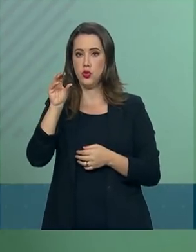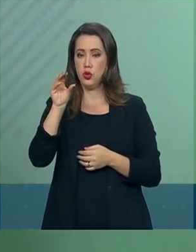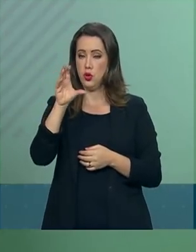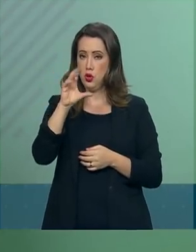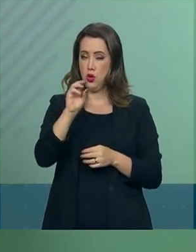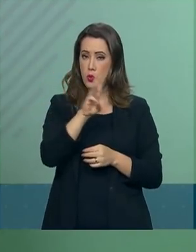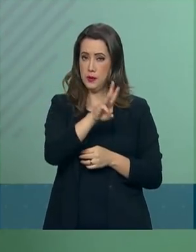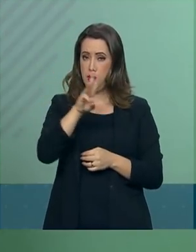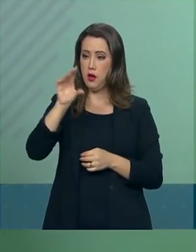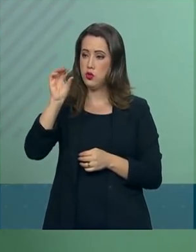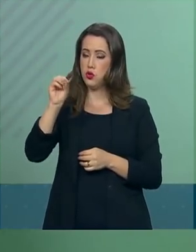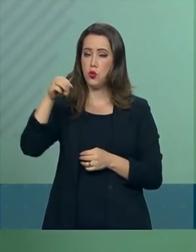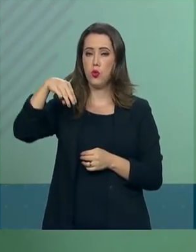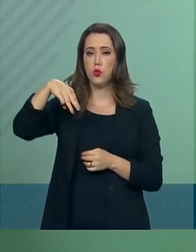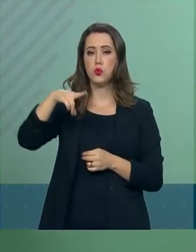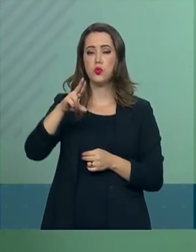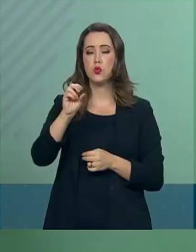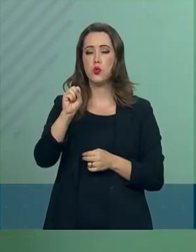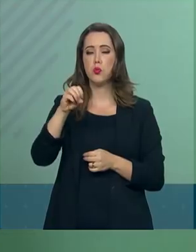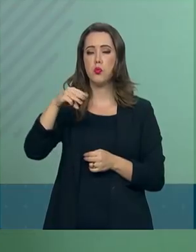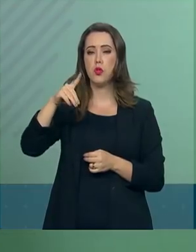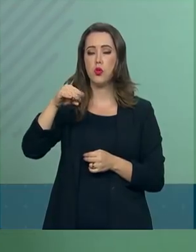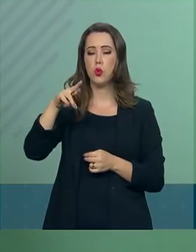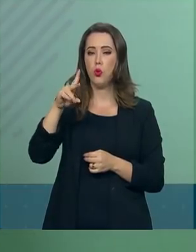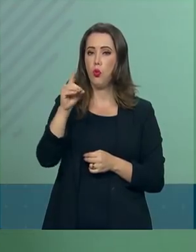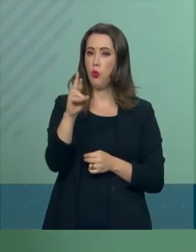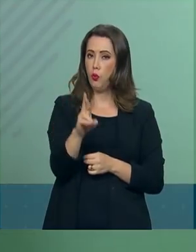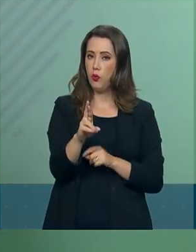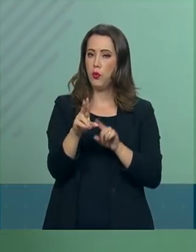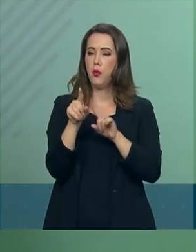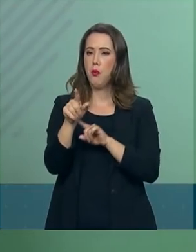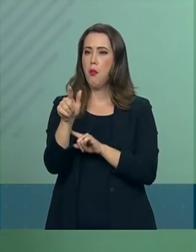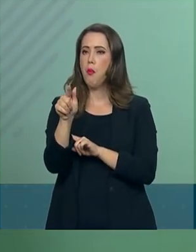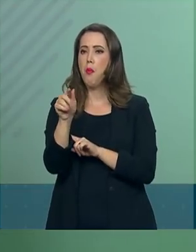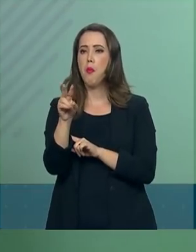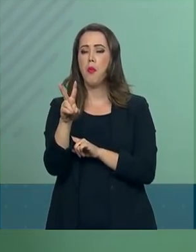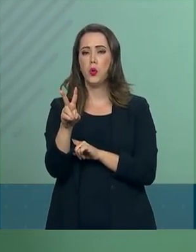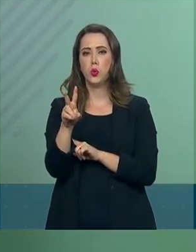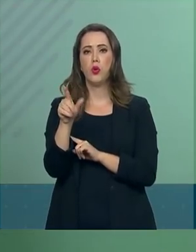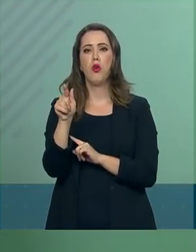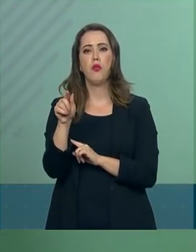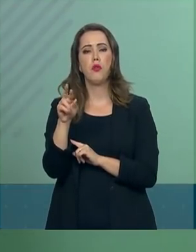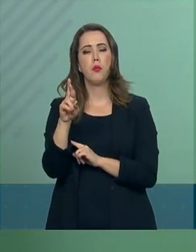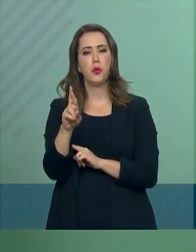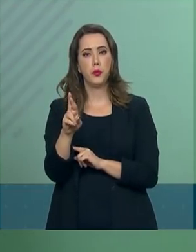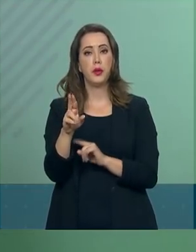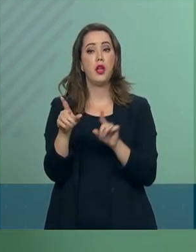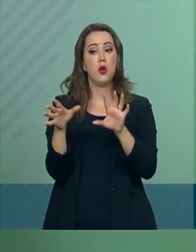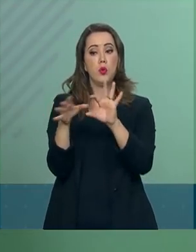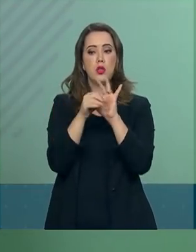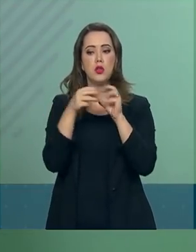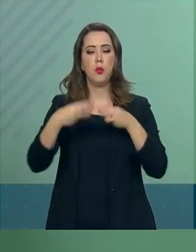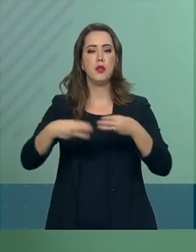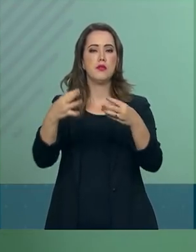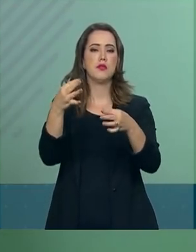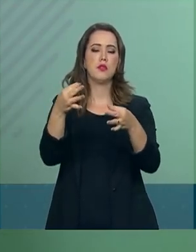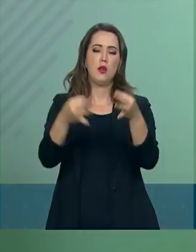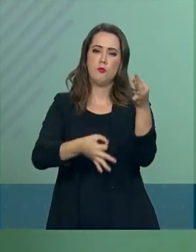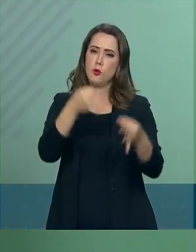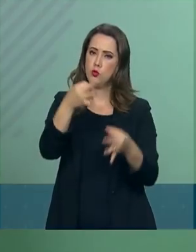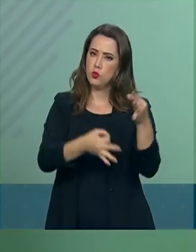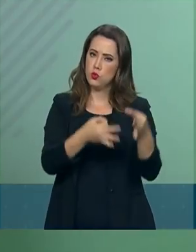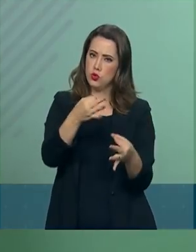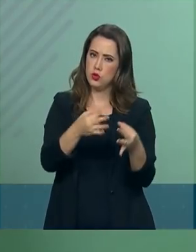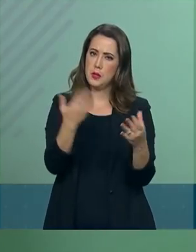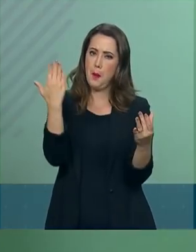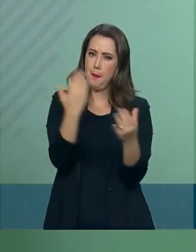.gov.br e processo judicial eletrônico, com o objetivo de